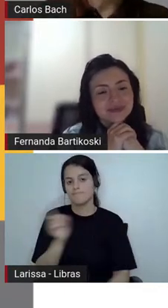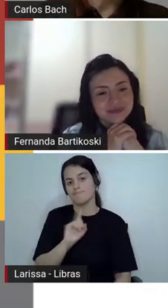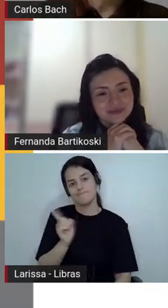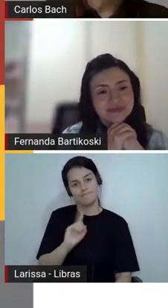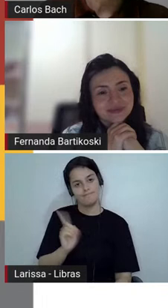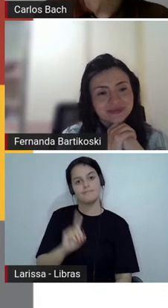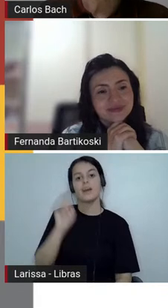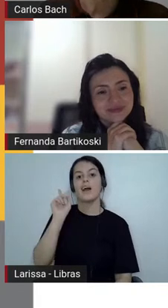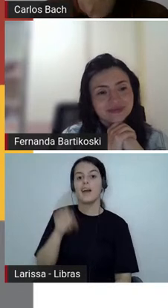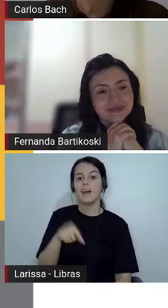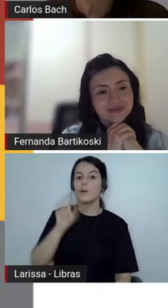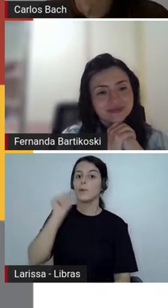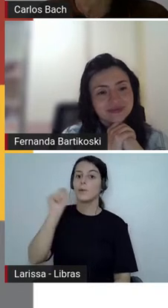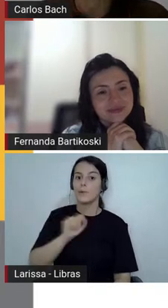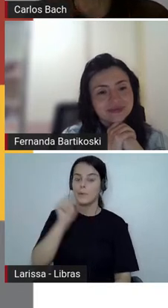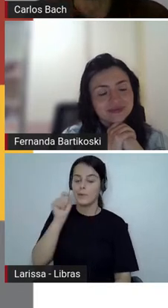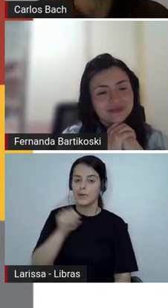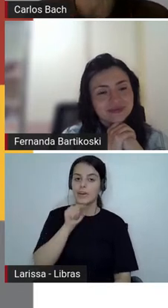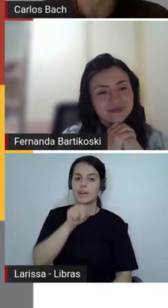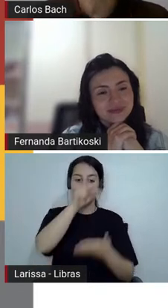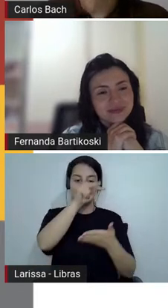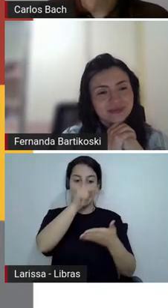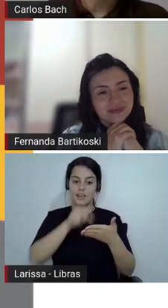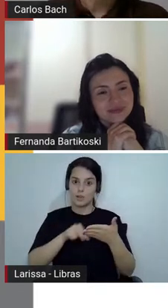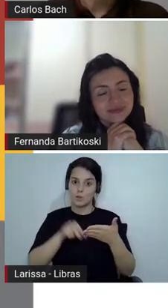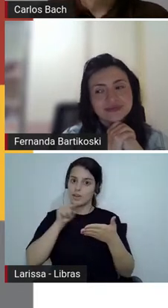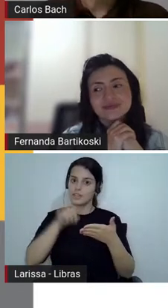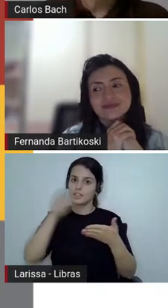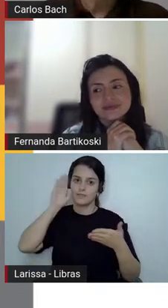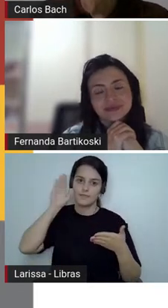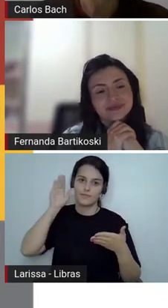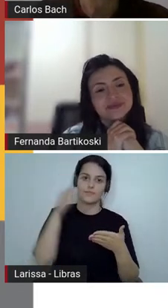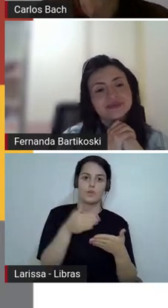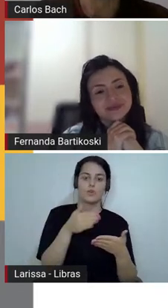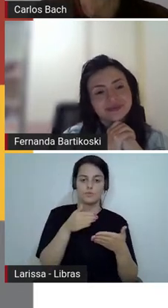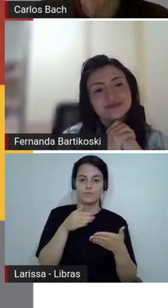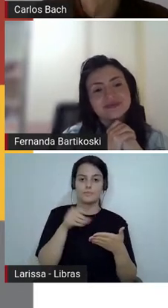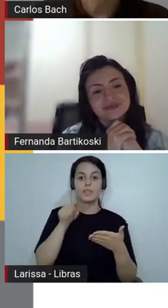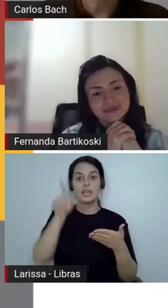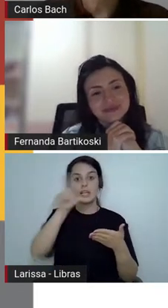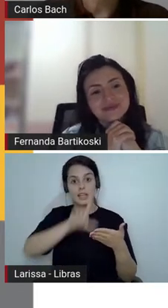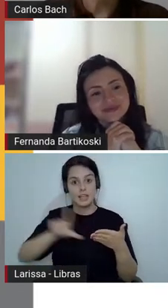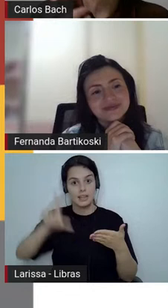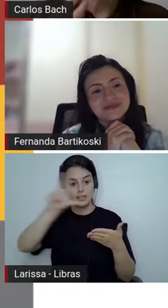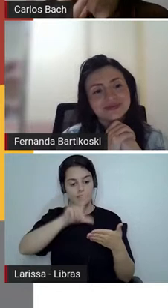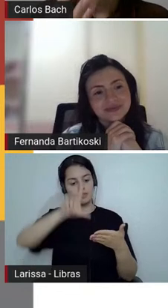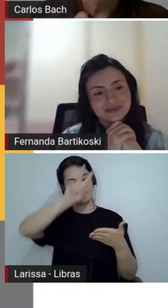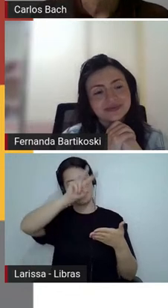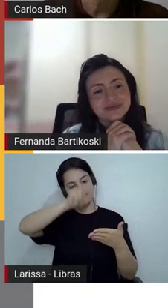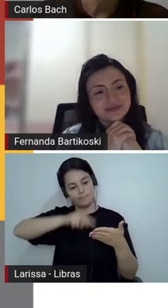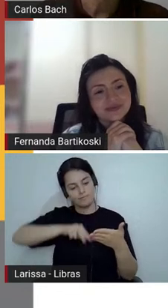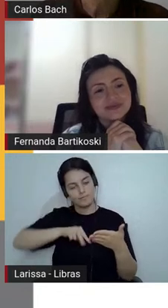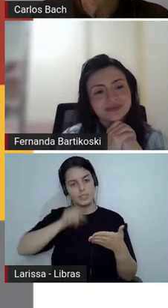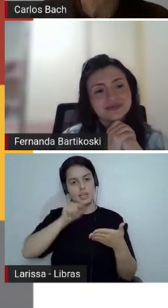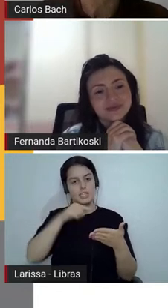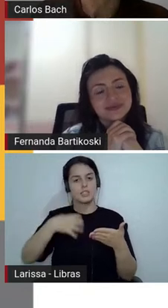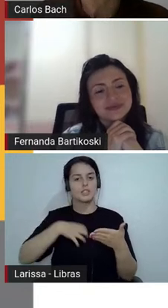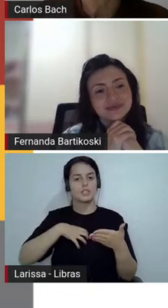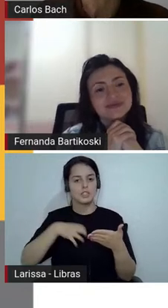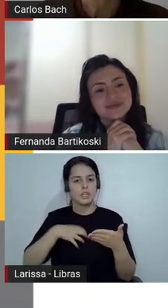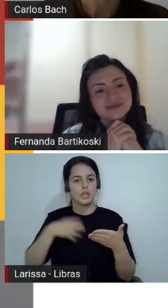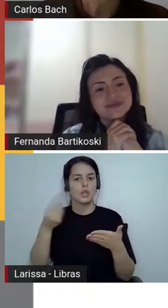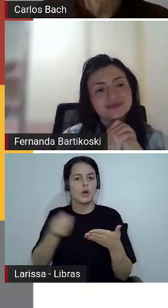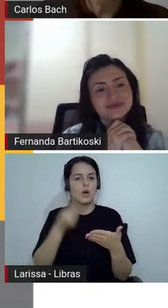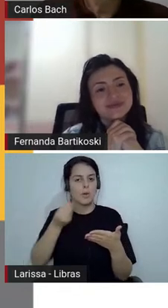nós queremos a parte da leitura literária de como se olha para essa leitura de como se propicia essa formação desse